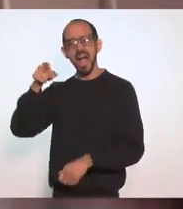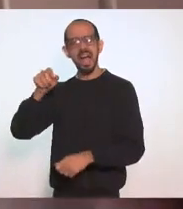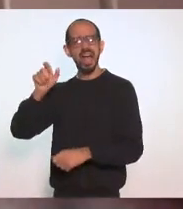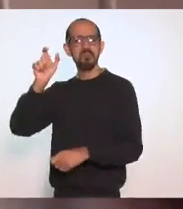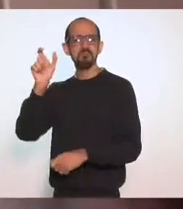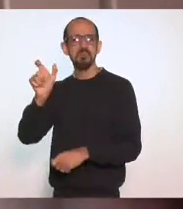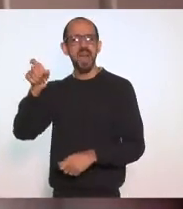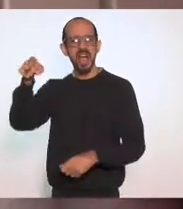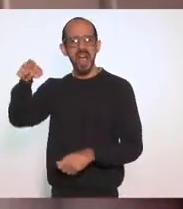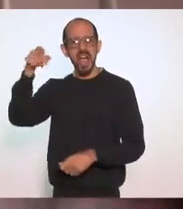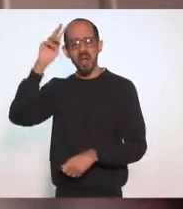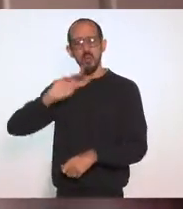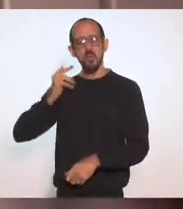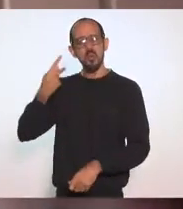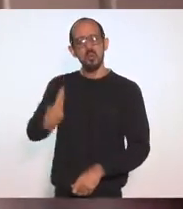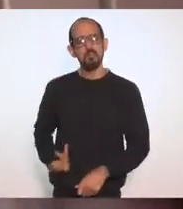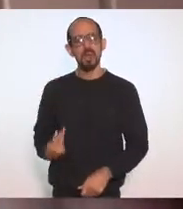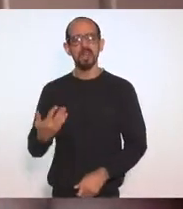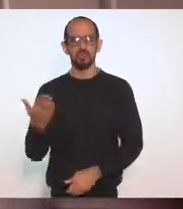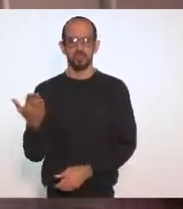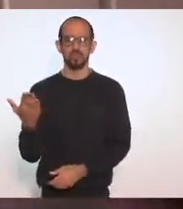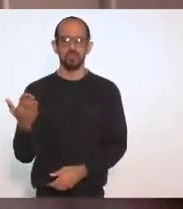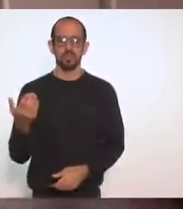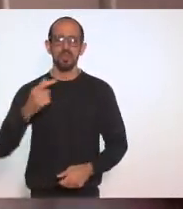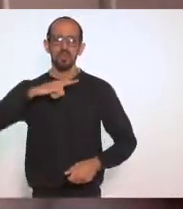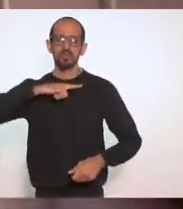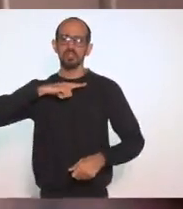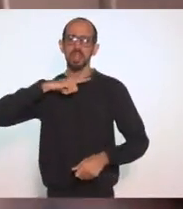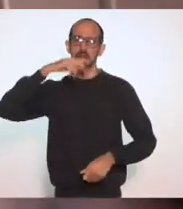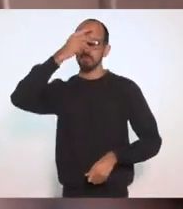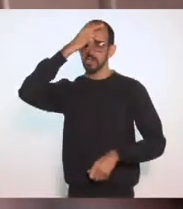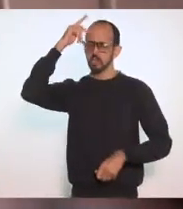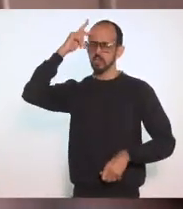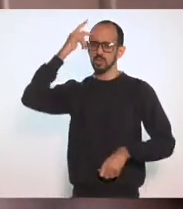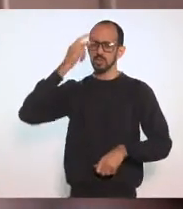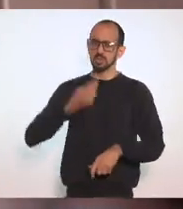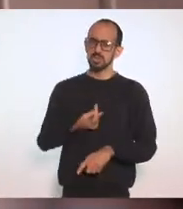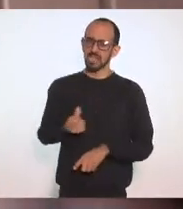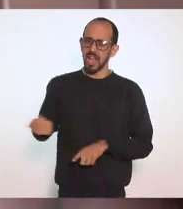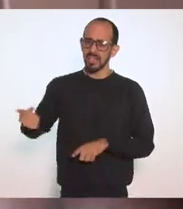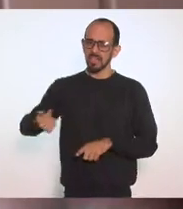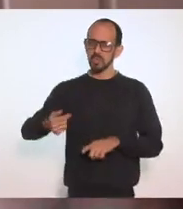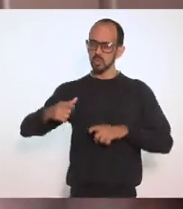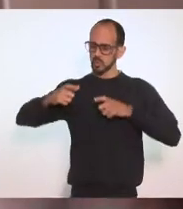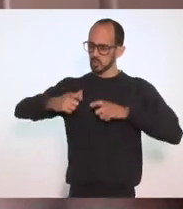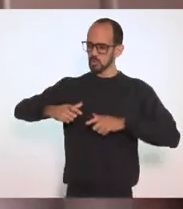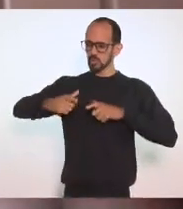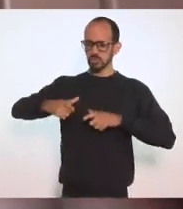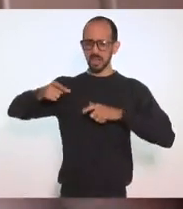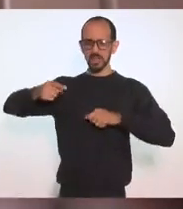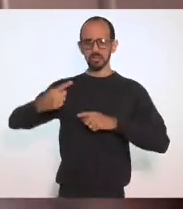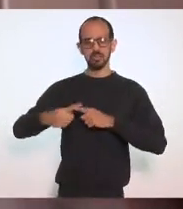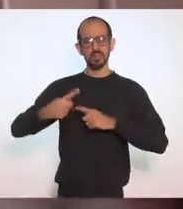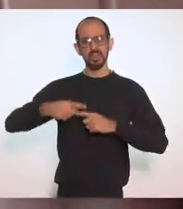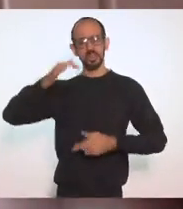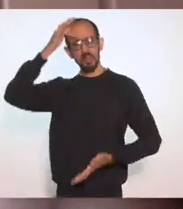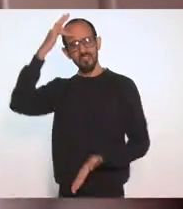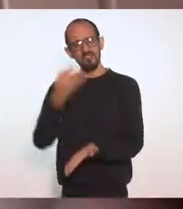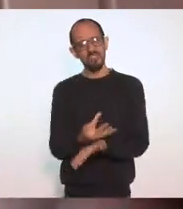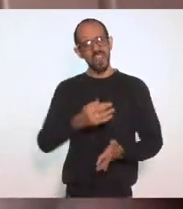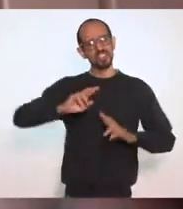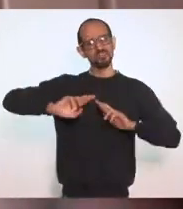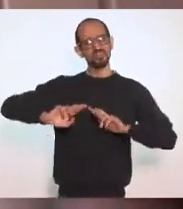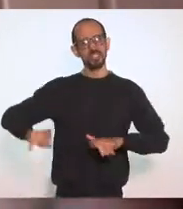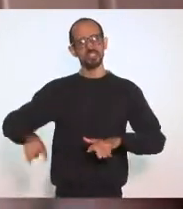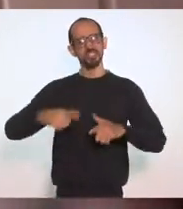seres humanos Tem pessoas Saindo dos seus Locais de moradia Porque professam Uma fé Porque